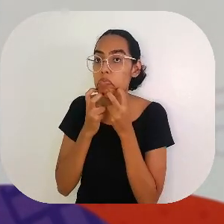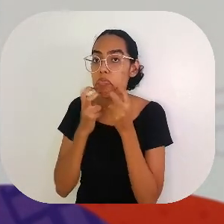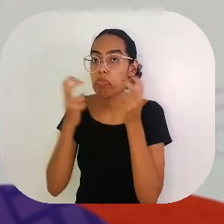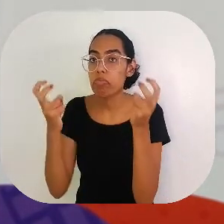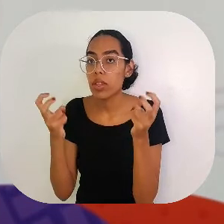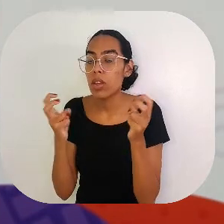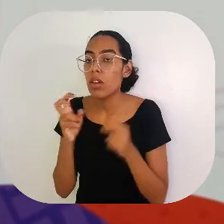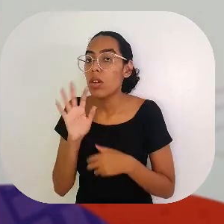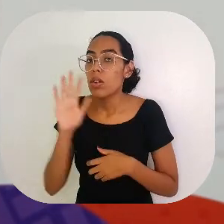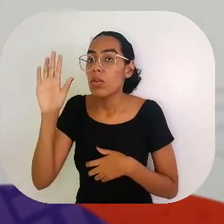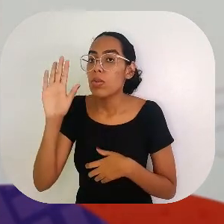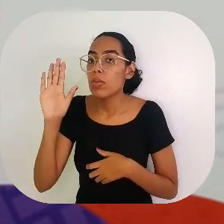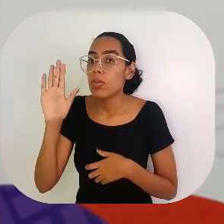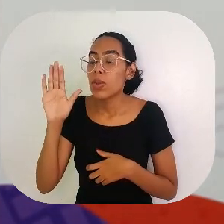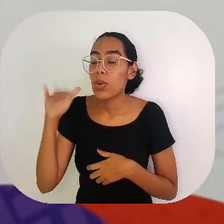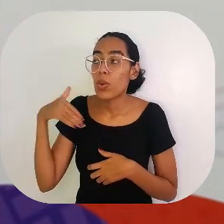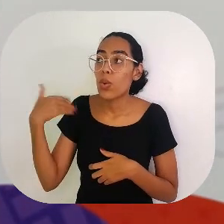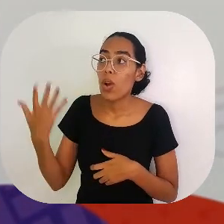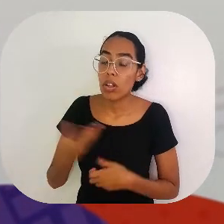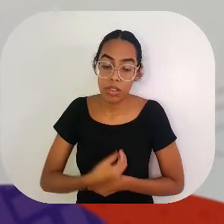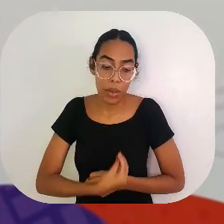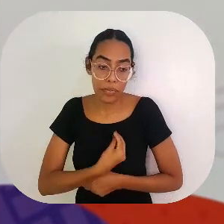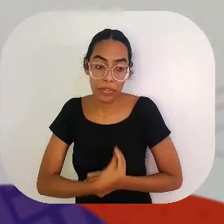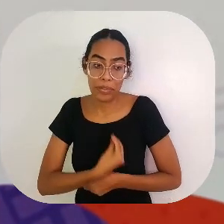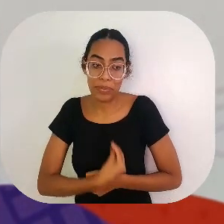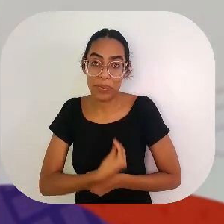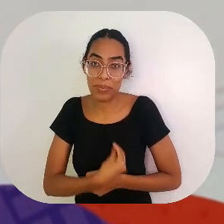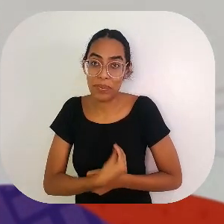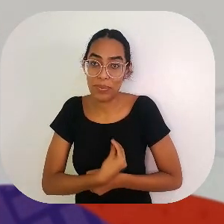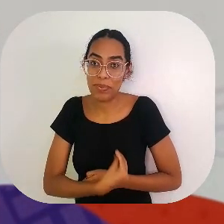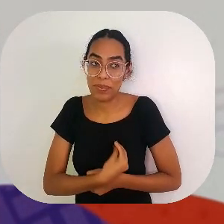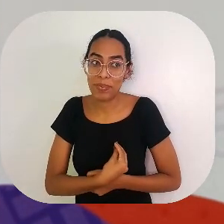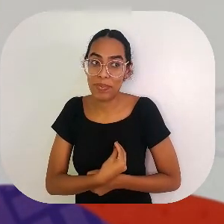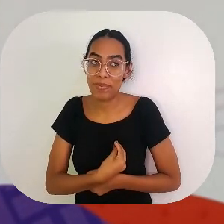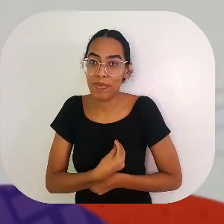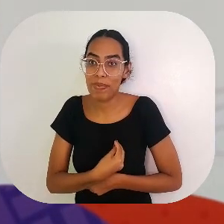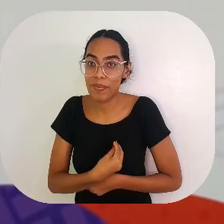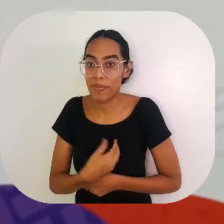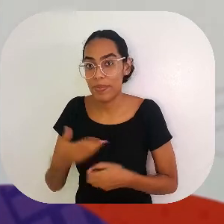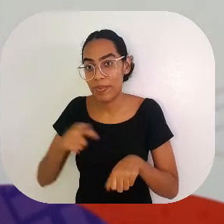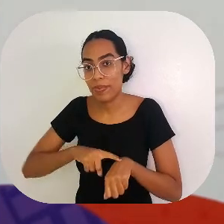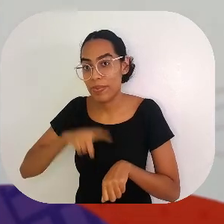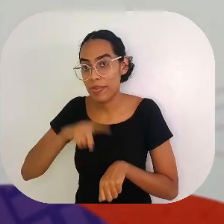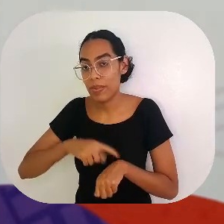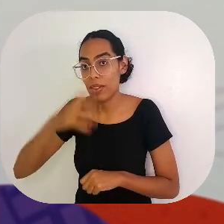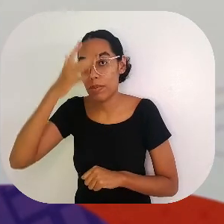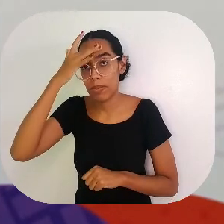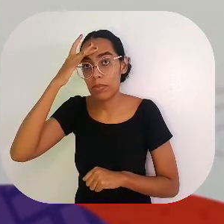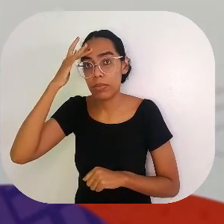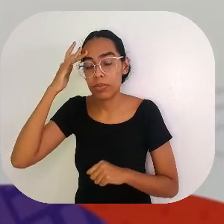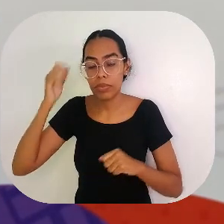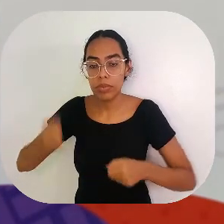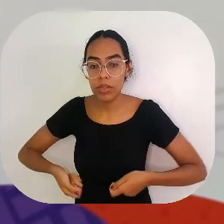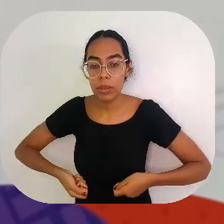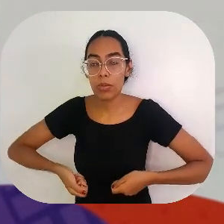mais curto pra sua casa, ele simplesmente botou a cabeça pra fora e disse, Quando eu era vivo, nessa hora,